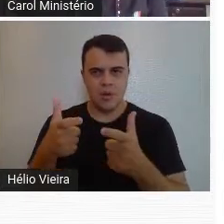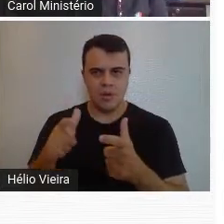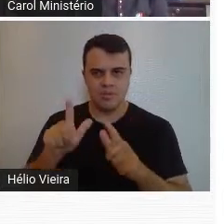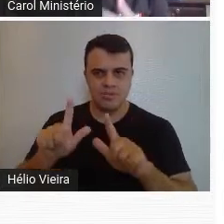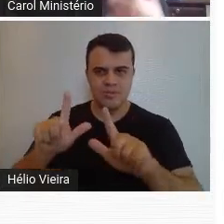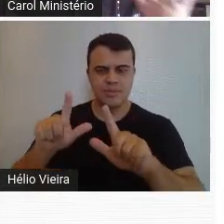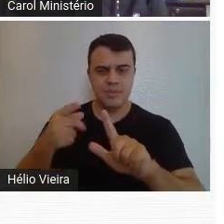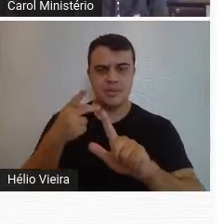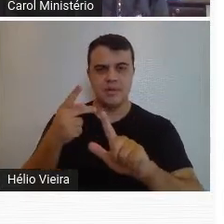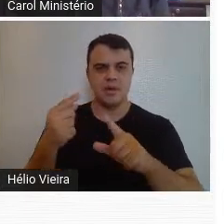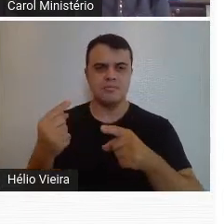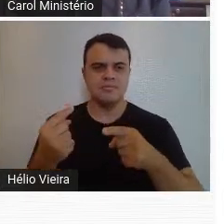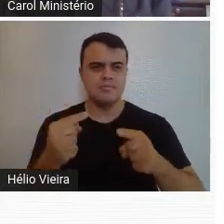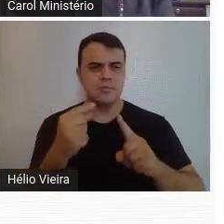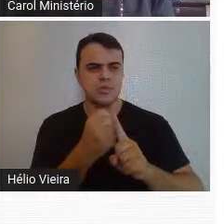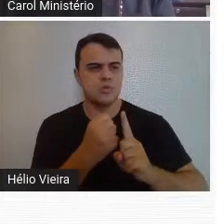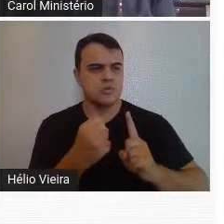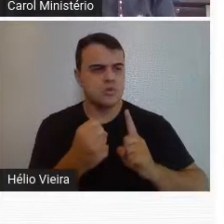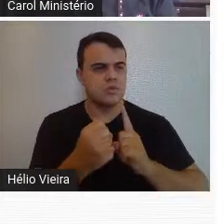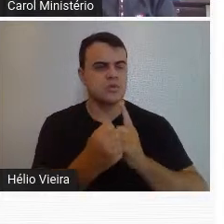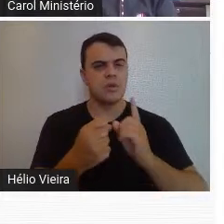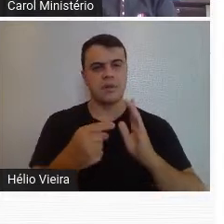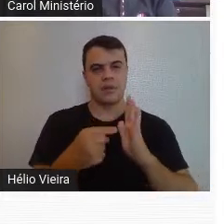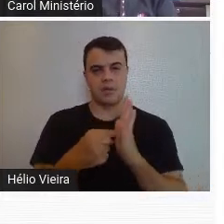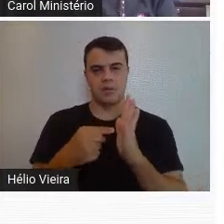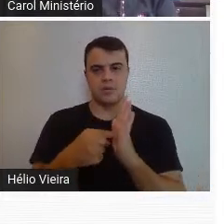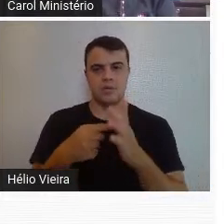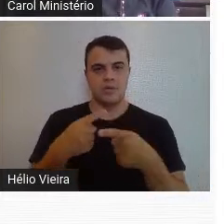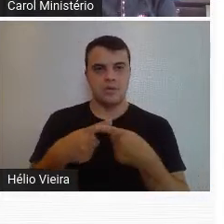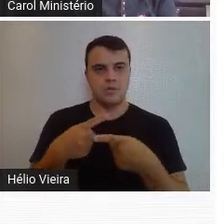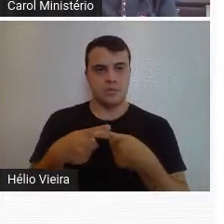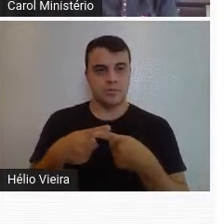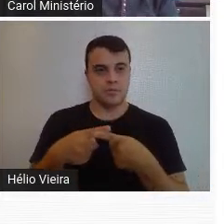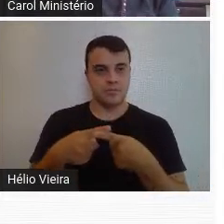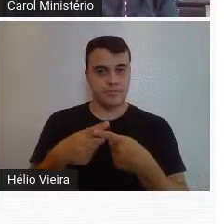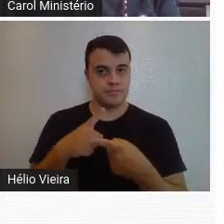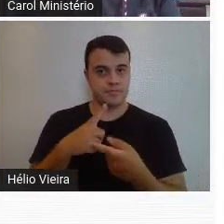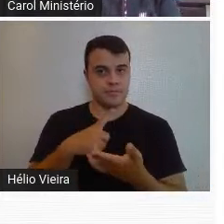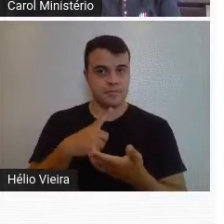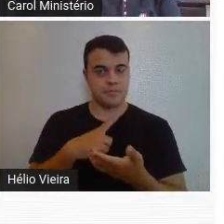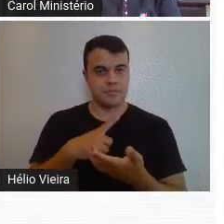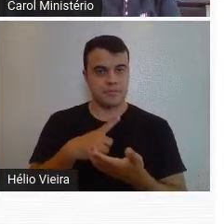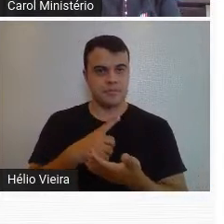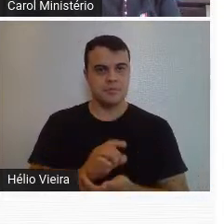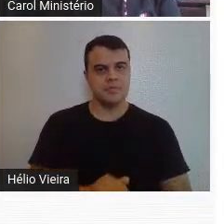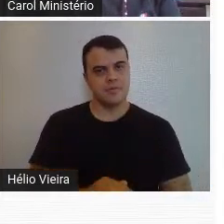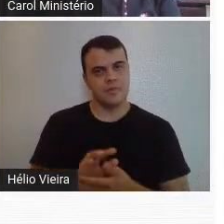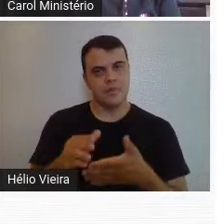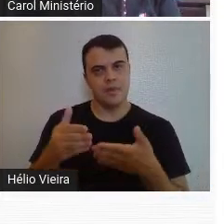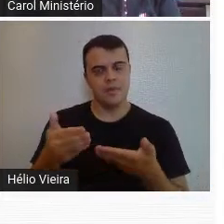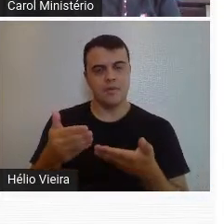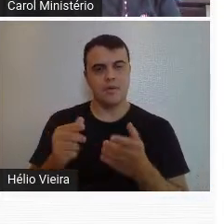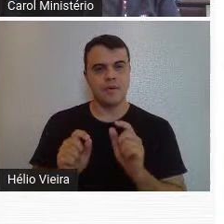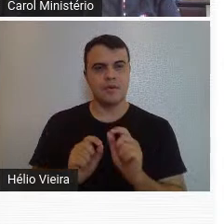urbano-social, essas denúncias da... Enfim,